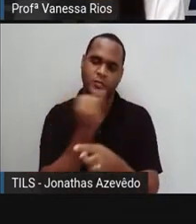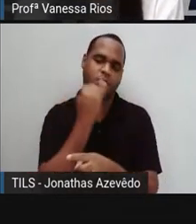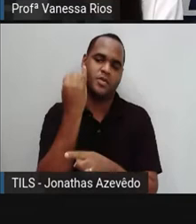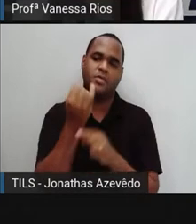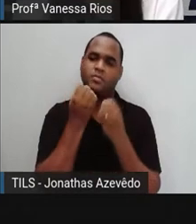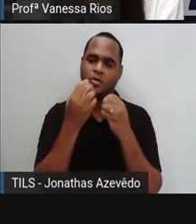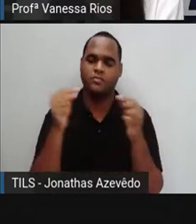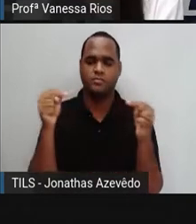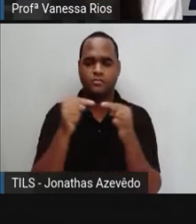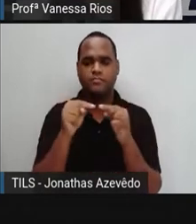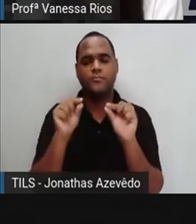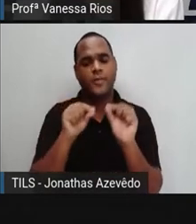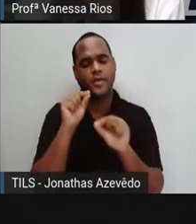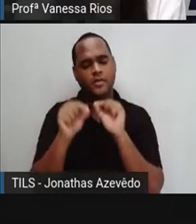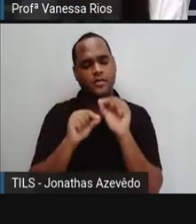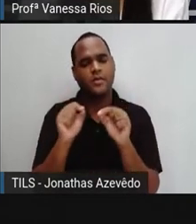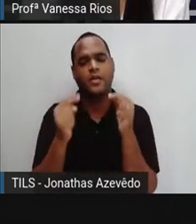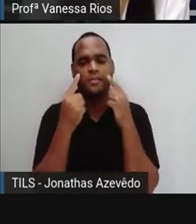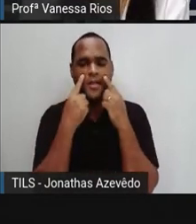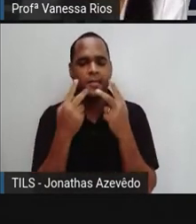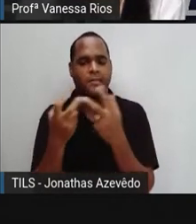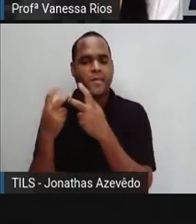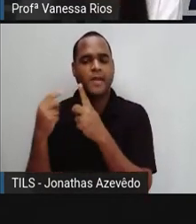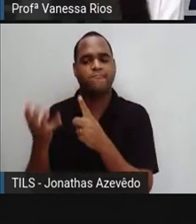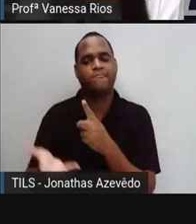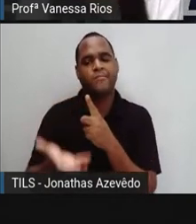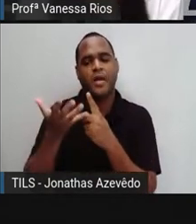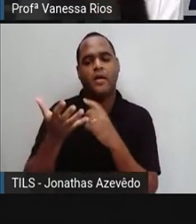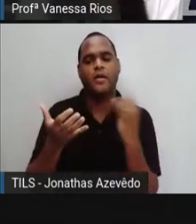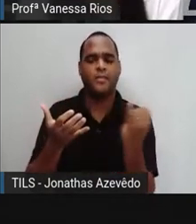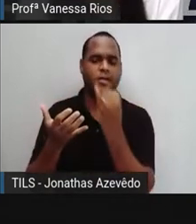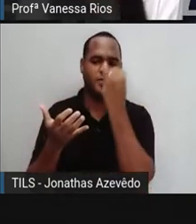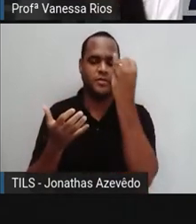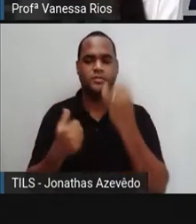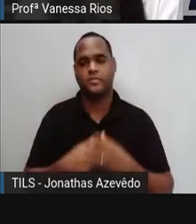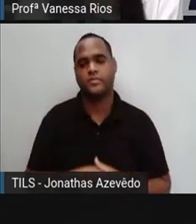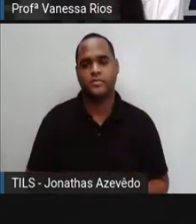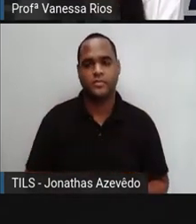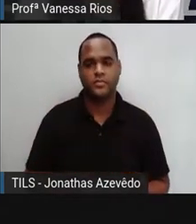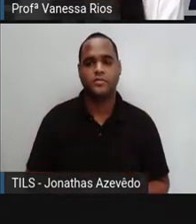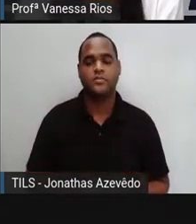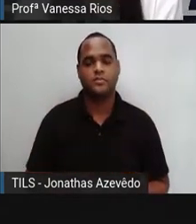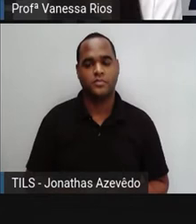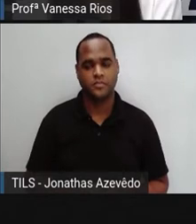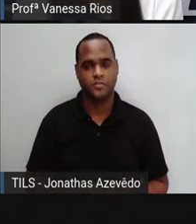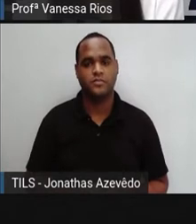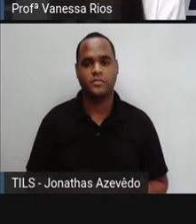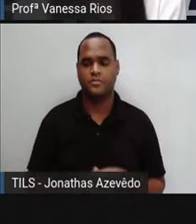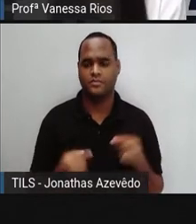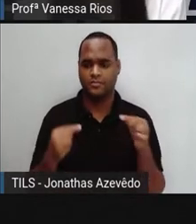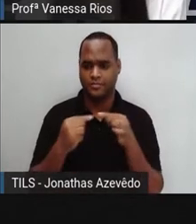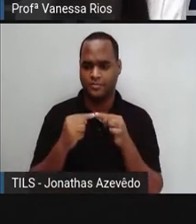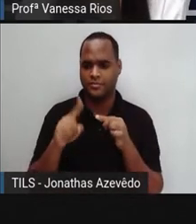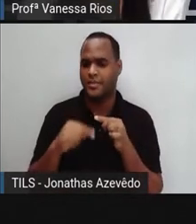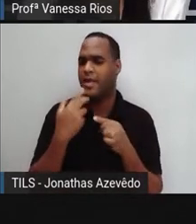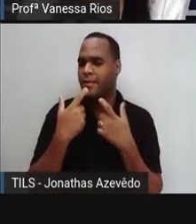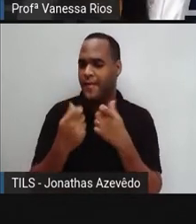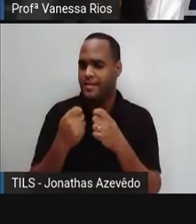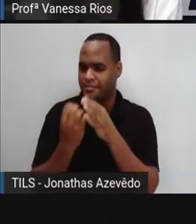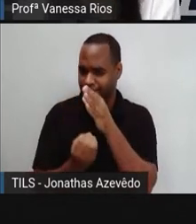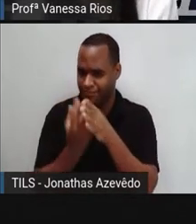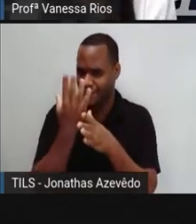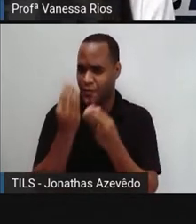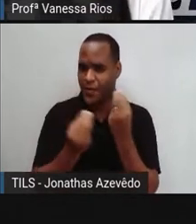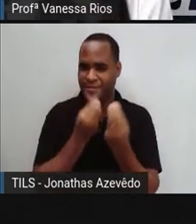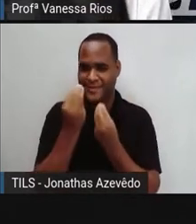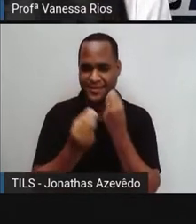A gente já observa aí com muito mais importância, quando a gente percebe aí como é que essa linguagem, ela surgiu,